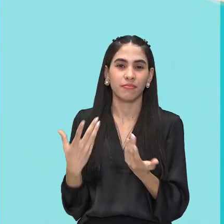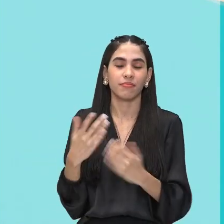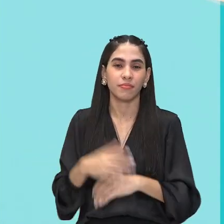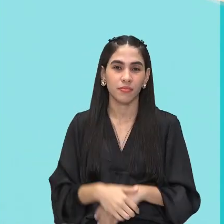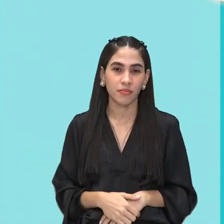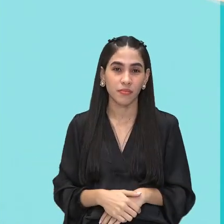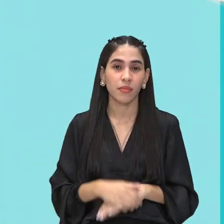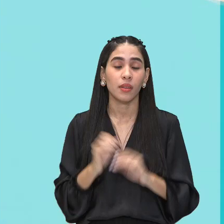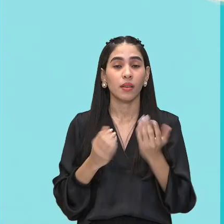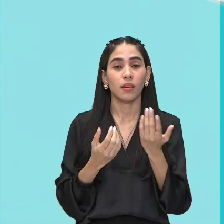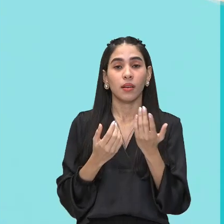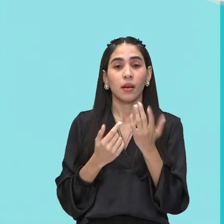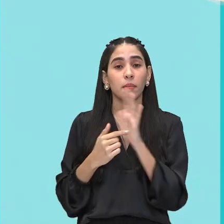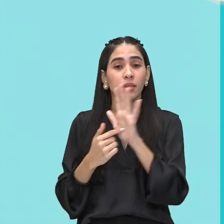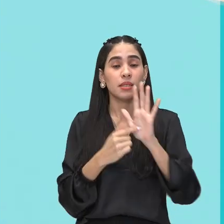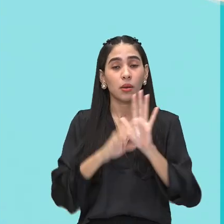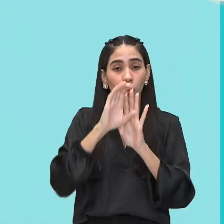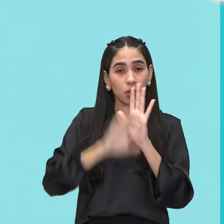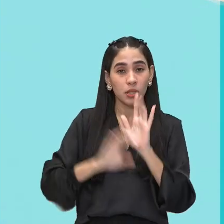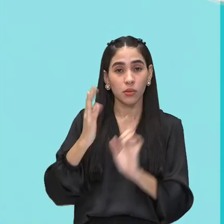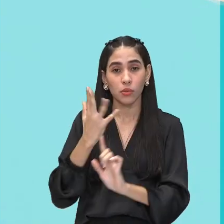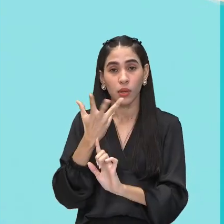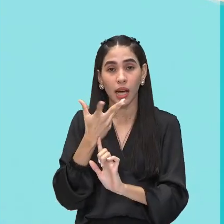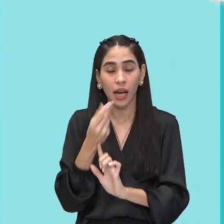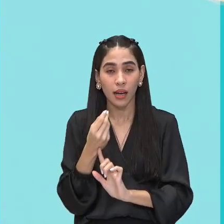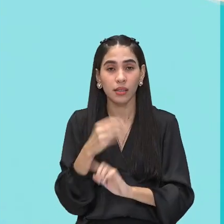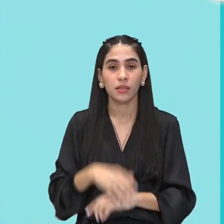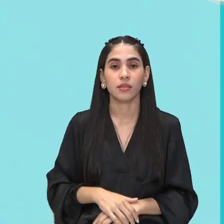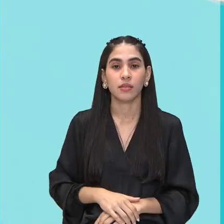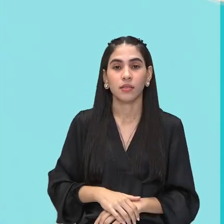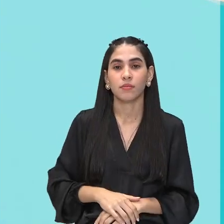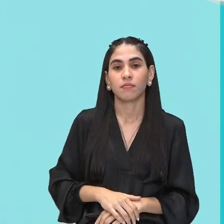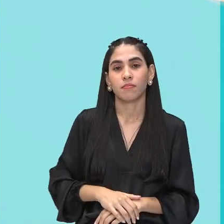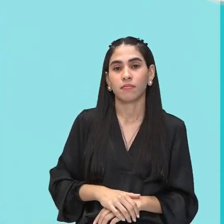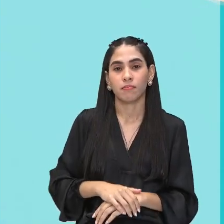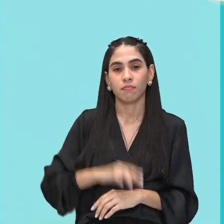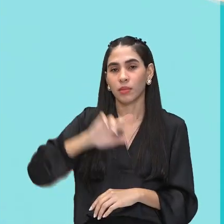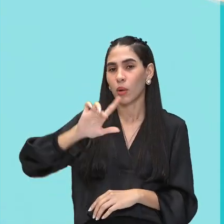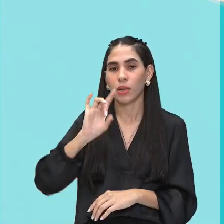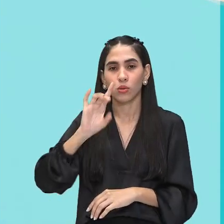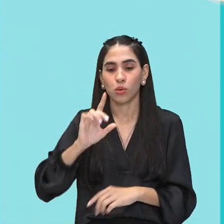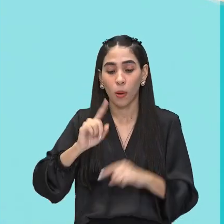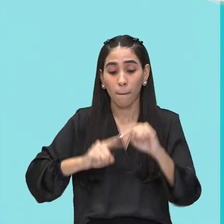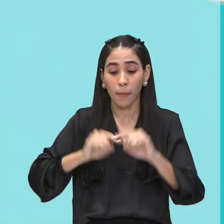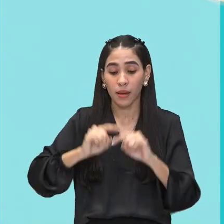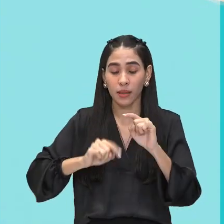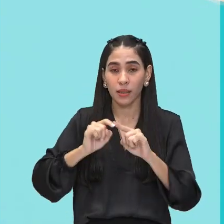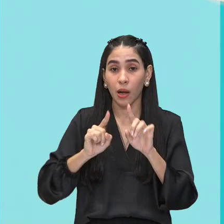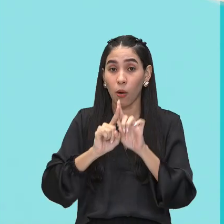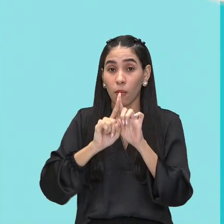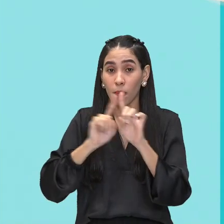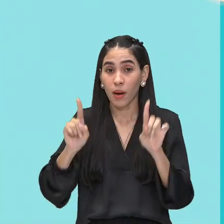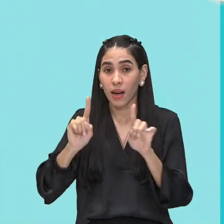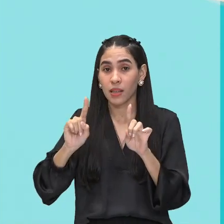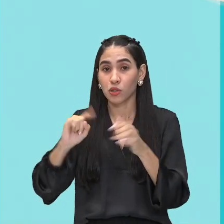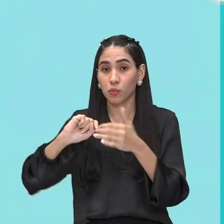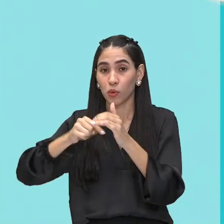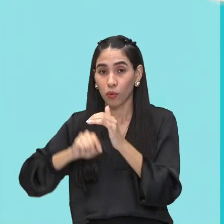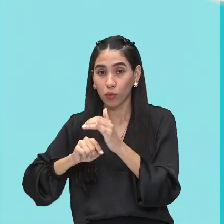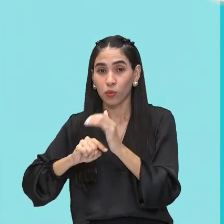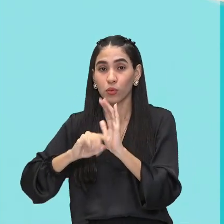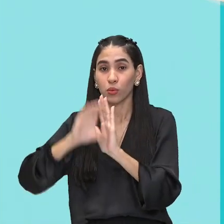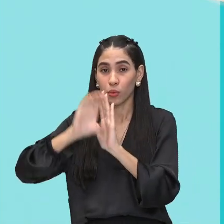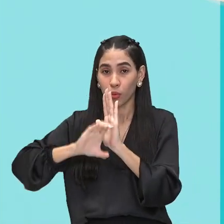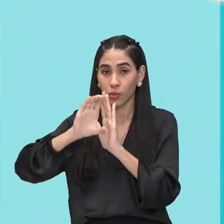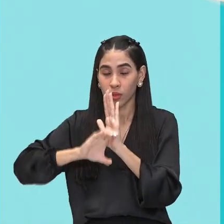conceito de arte, ou seja, a arte conceitual, ela não está ali no material, mas no conceito. E ele criou